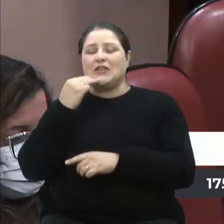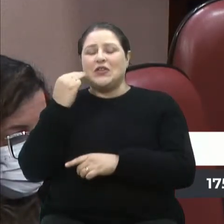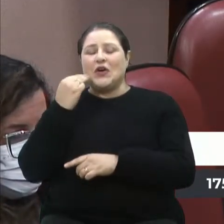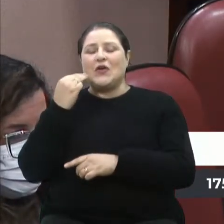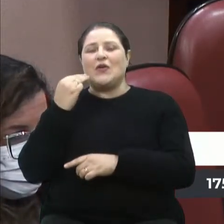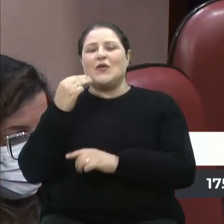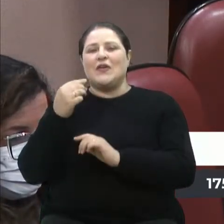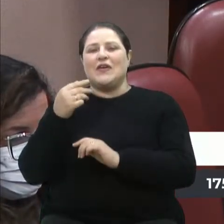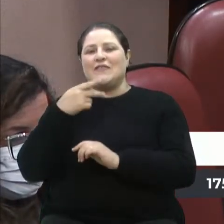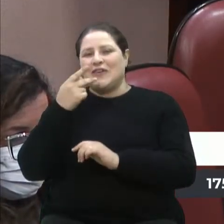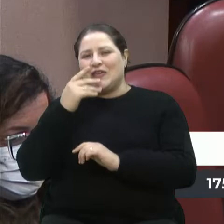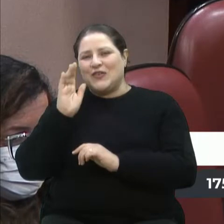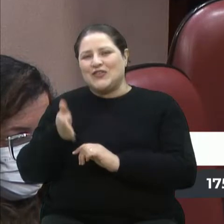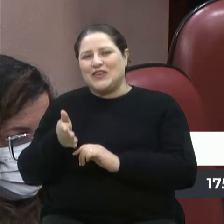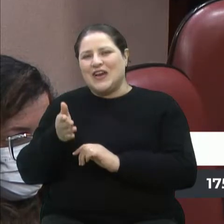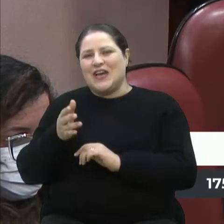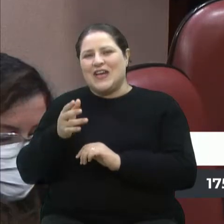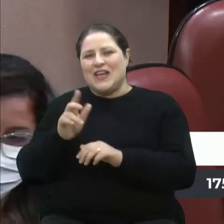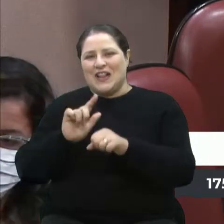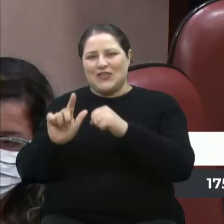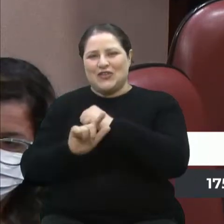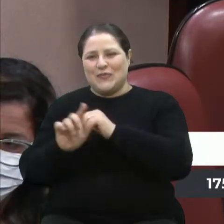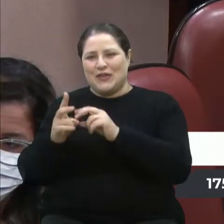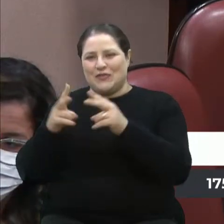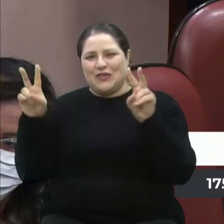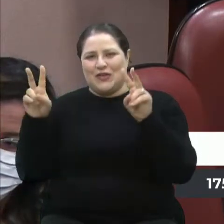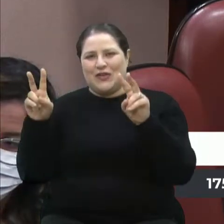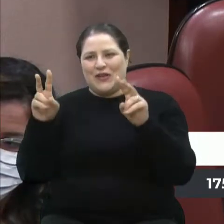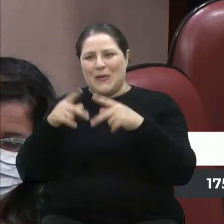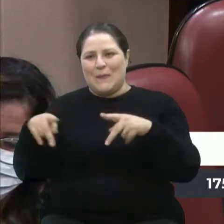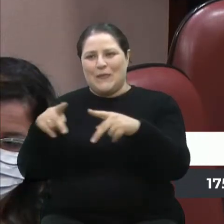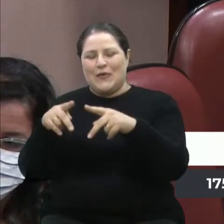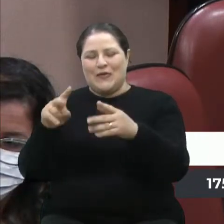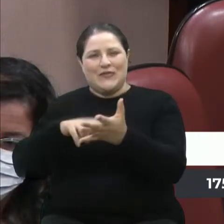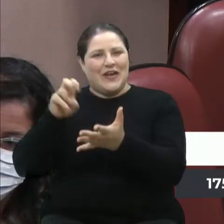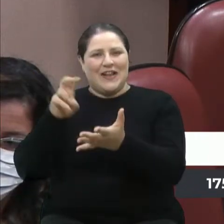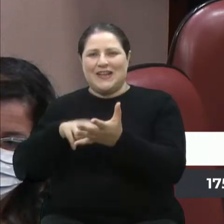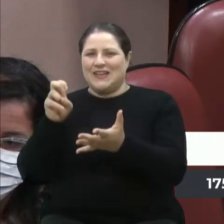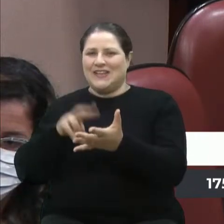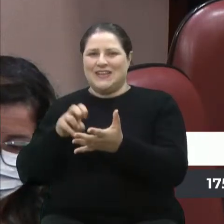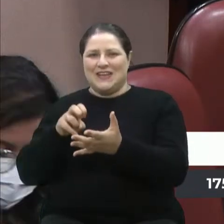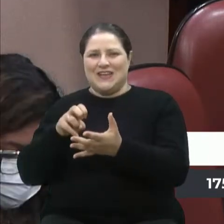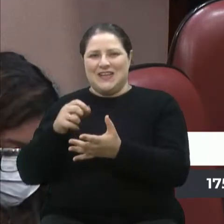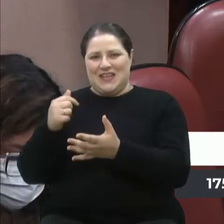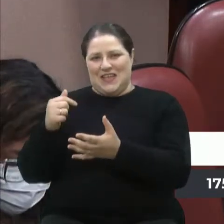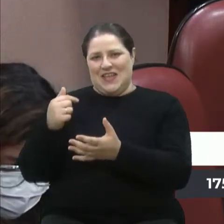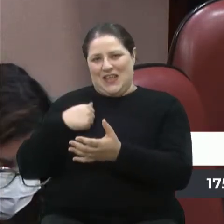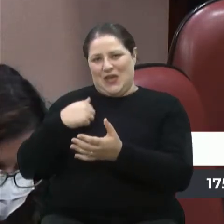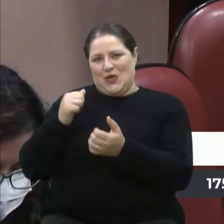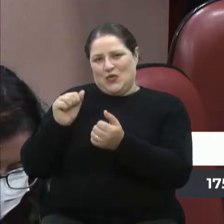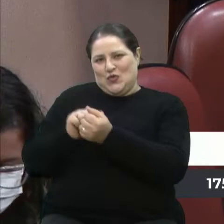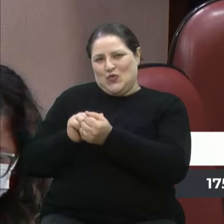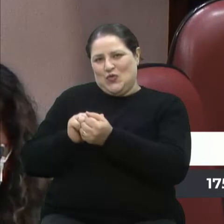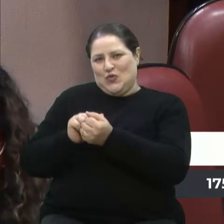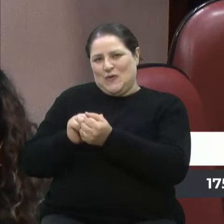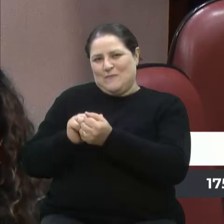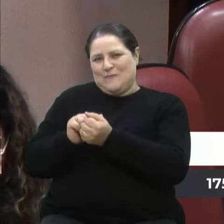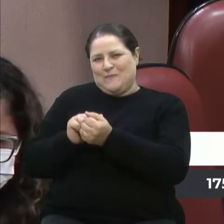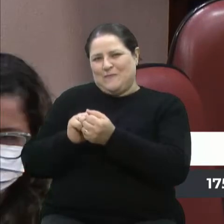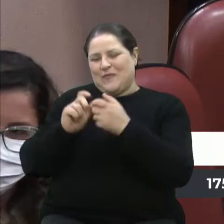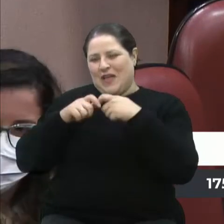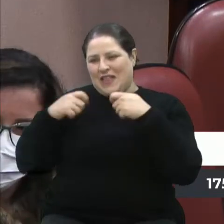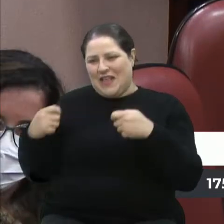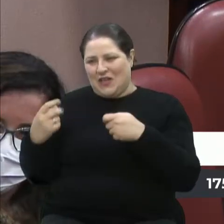daquele povo do Vitória. Para quem esteve lá, o vereador Renato, nós estivemos lá juntos lá em 2017, se não me engano,